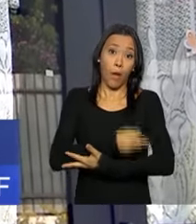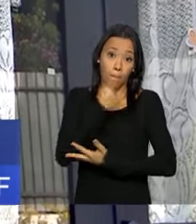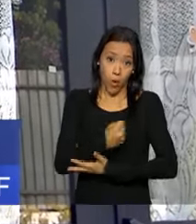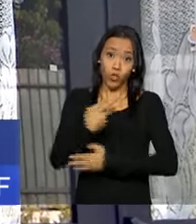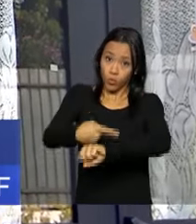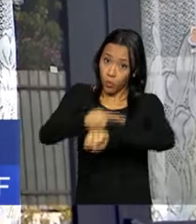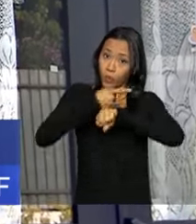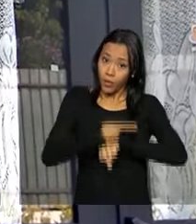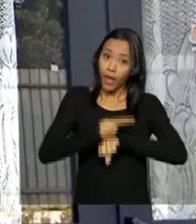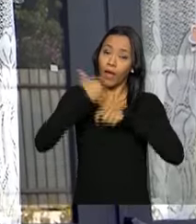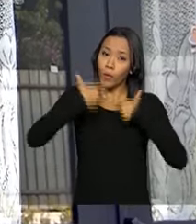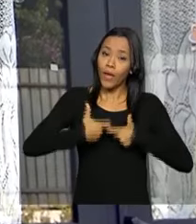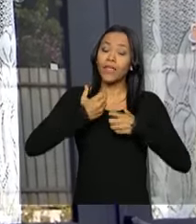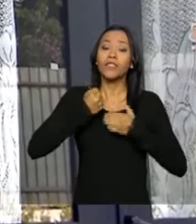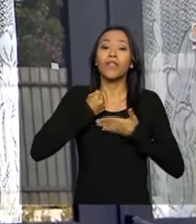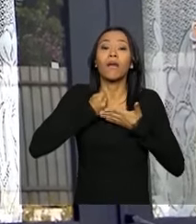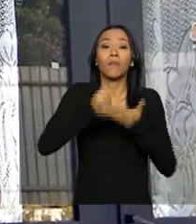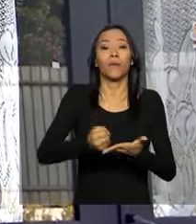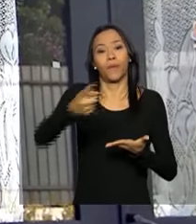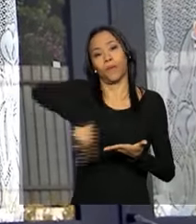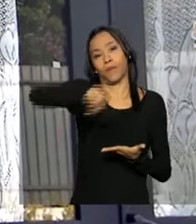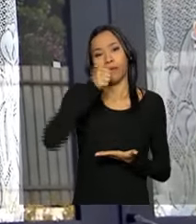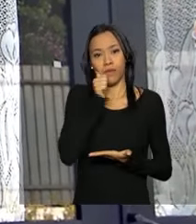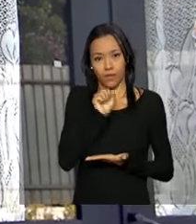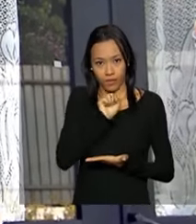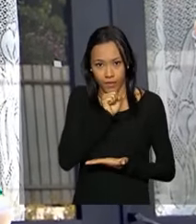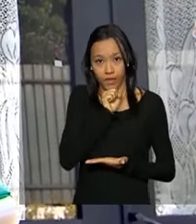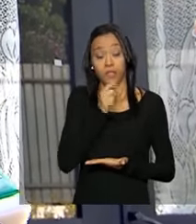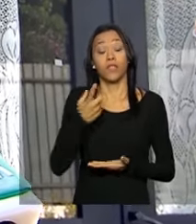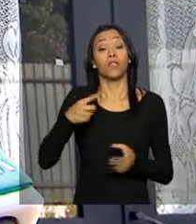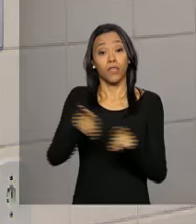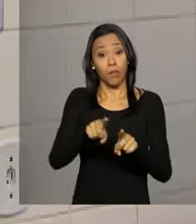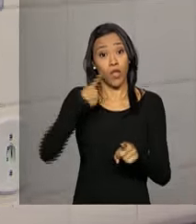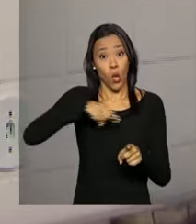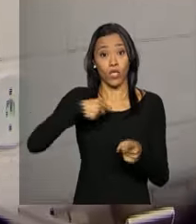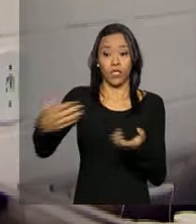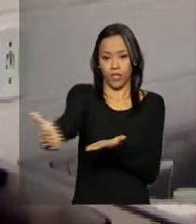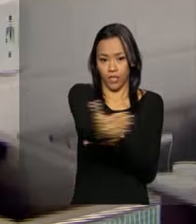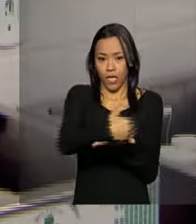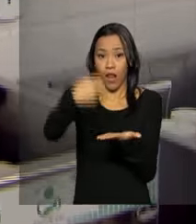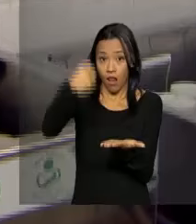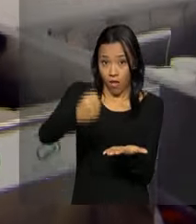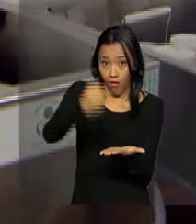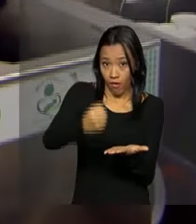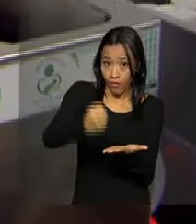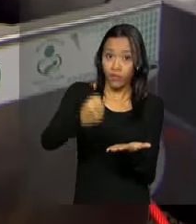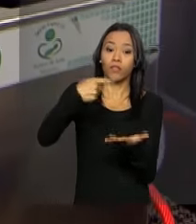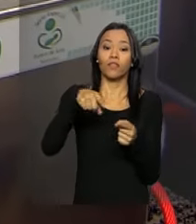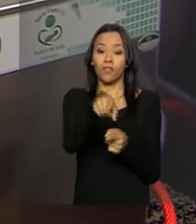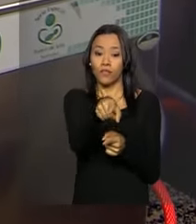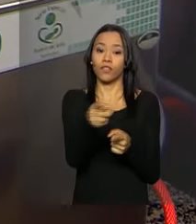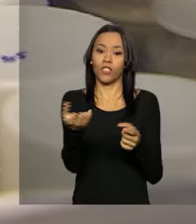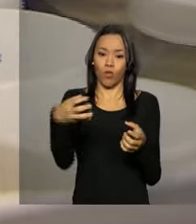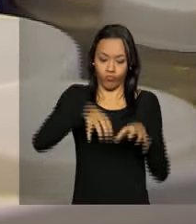procurar como ponto de apoio para isso. Além disso, a gente faz a coleta e o processamento do excedente do leite